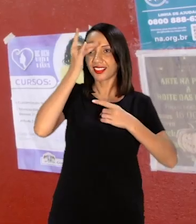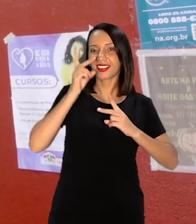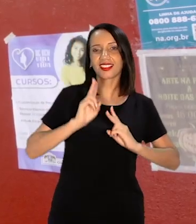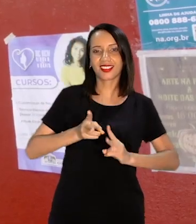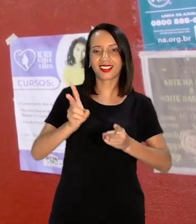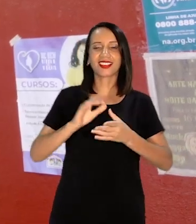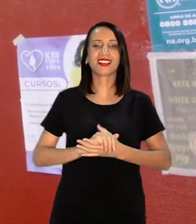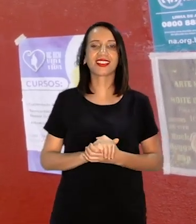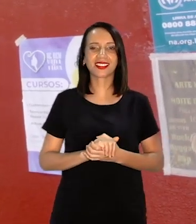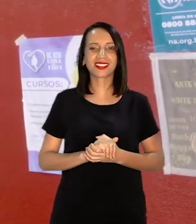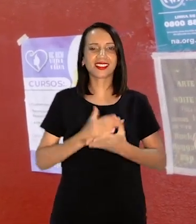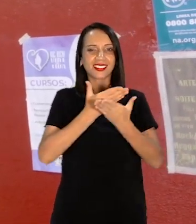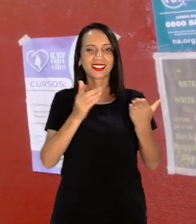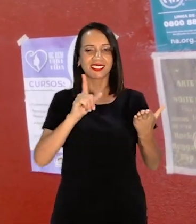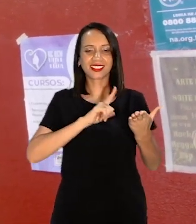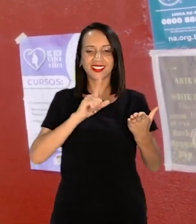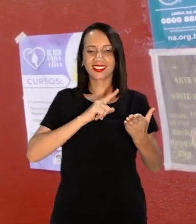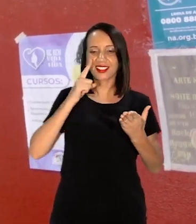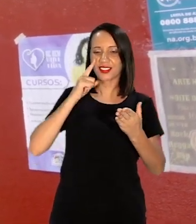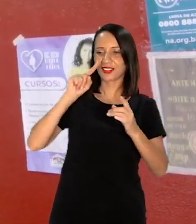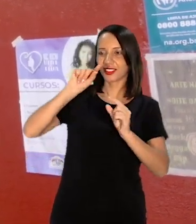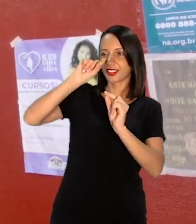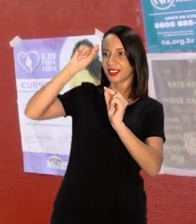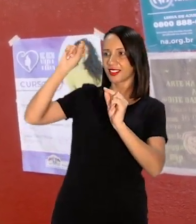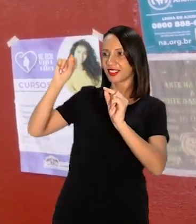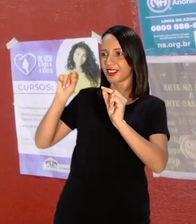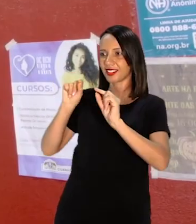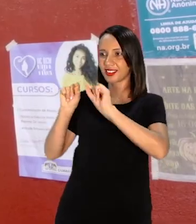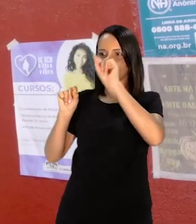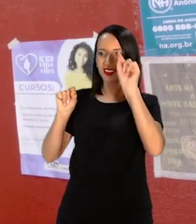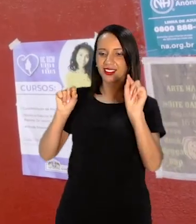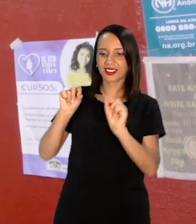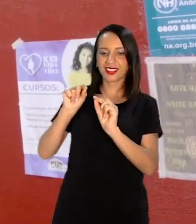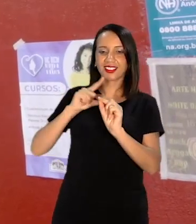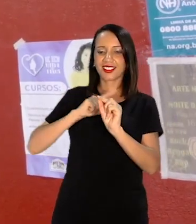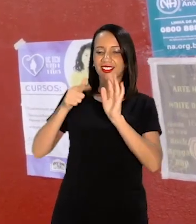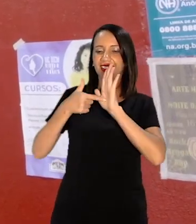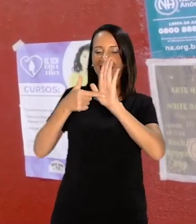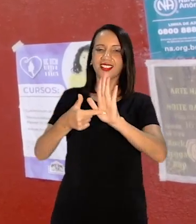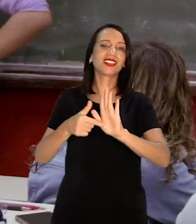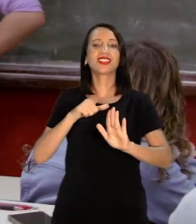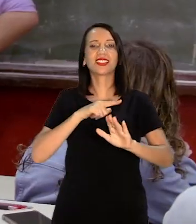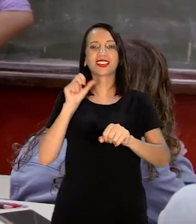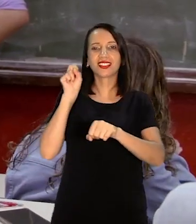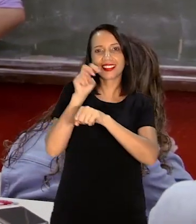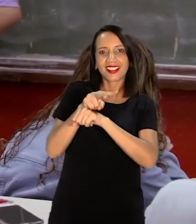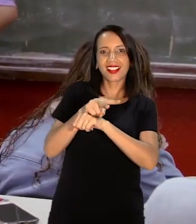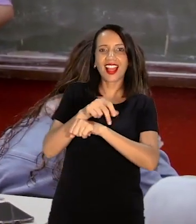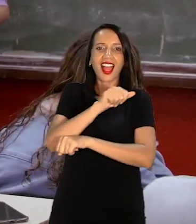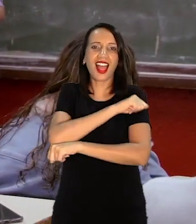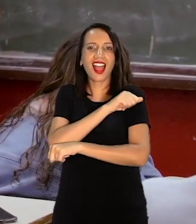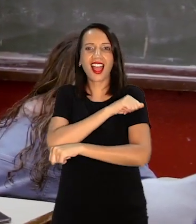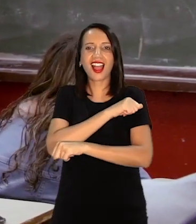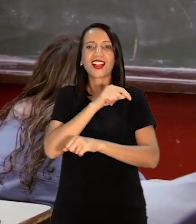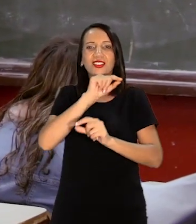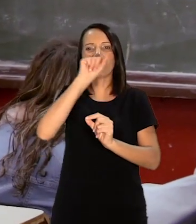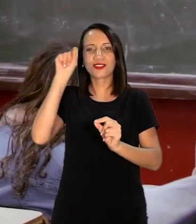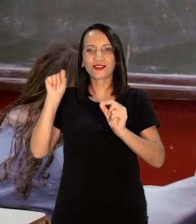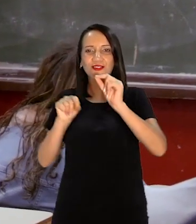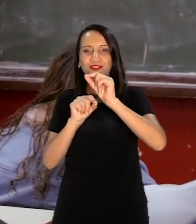Ornelas Essa seta aqui Tá vendo? É o símbolo do cursinho Quer dizer O aluno entra Desenha numa parede É